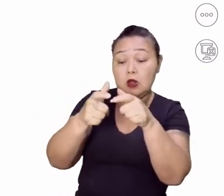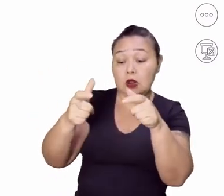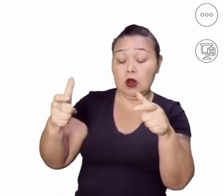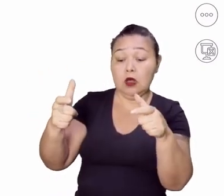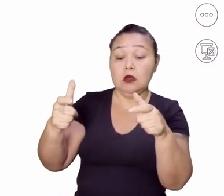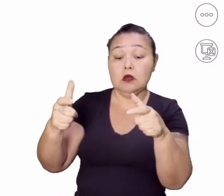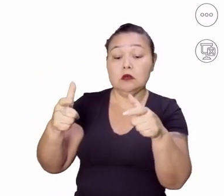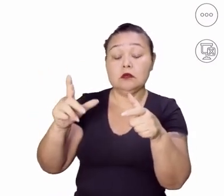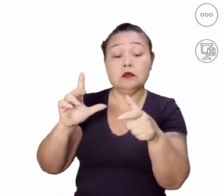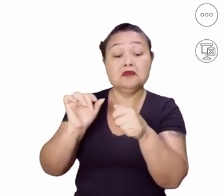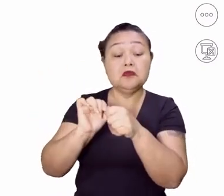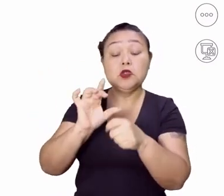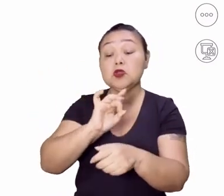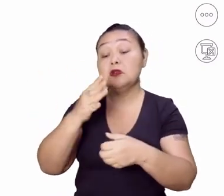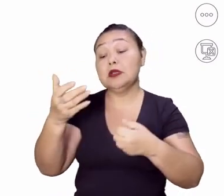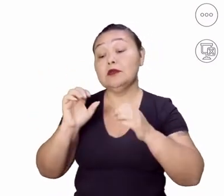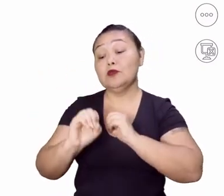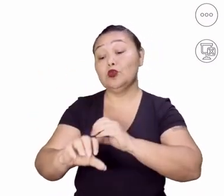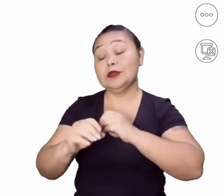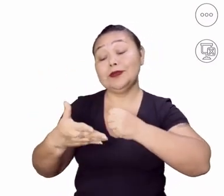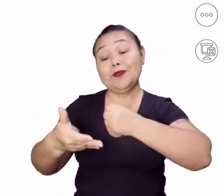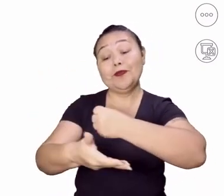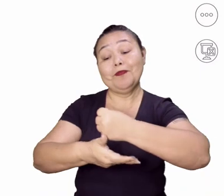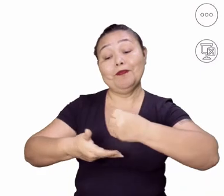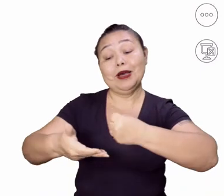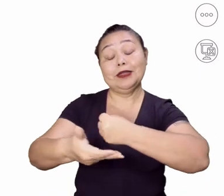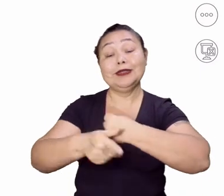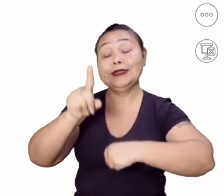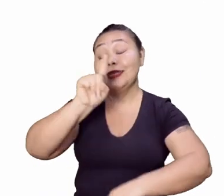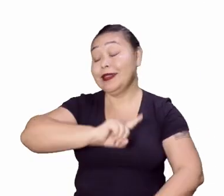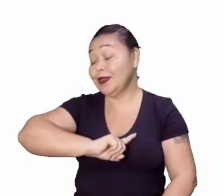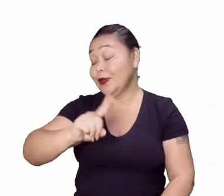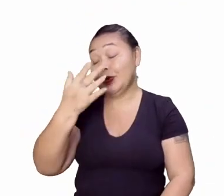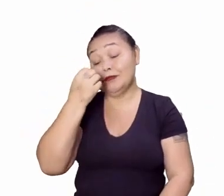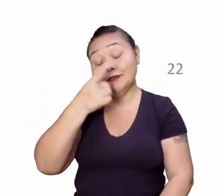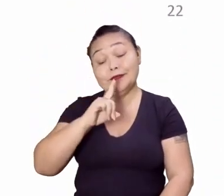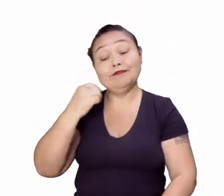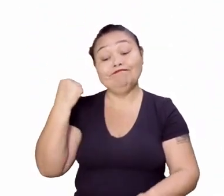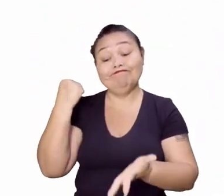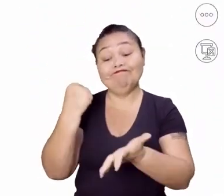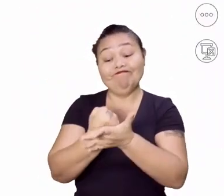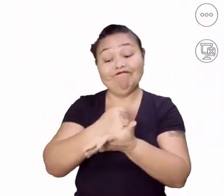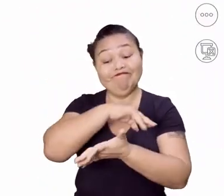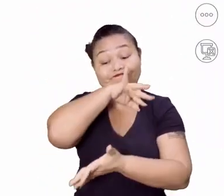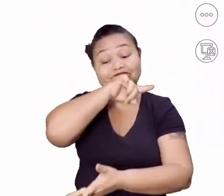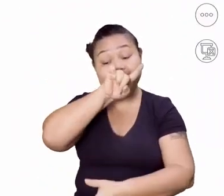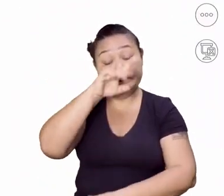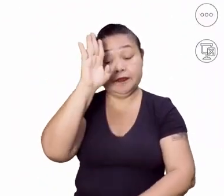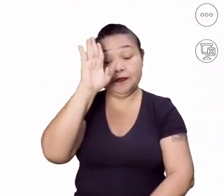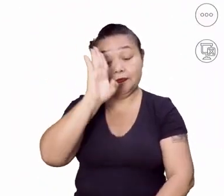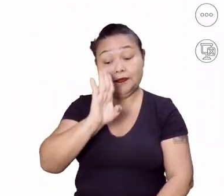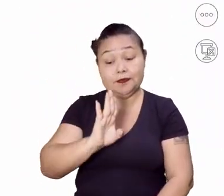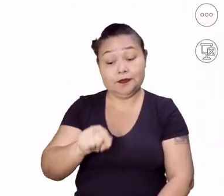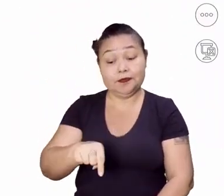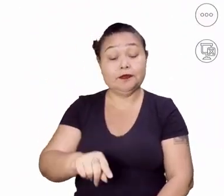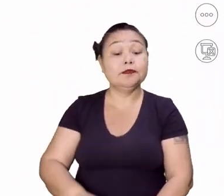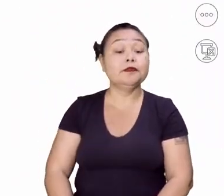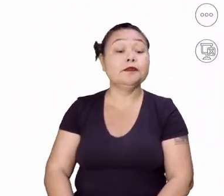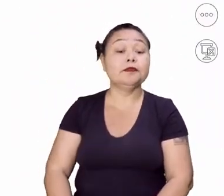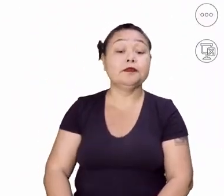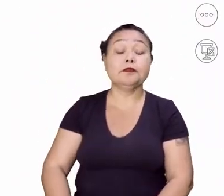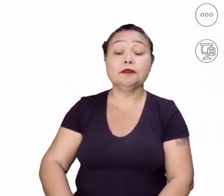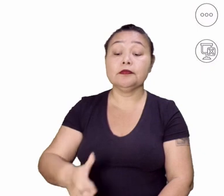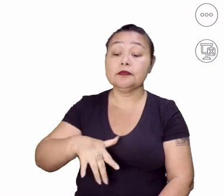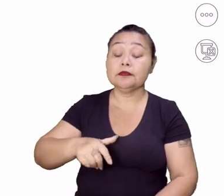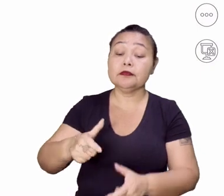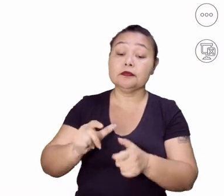parte só tem o ensino fundamental. Isso não é bom, né? É uma marca ruim para o nosso país. A taxa de